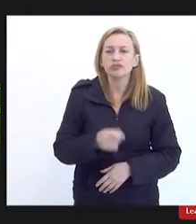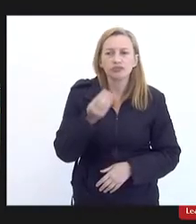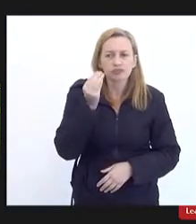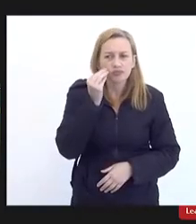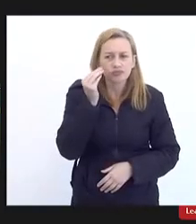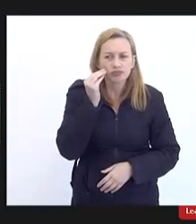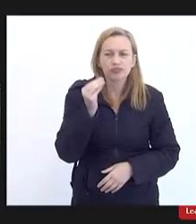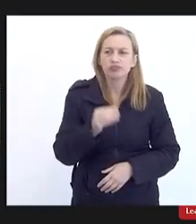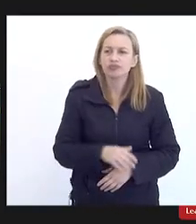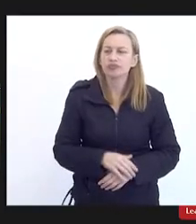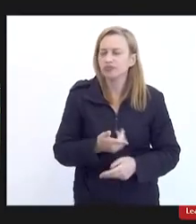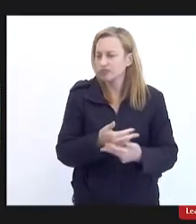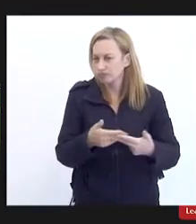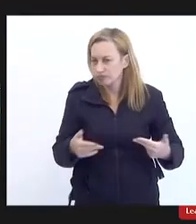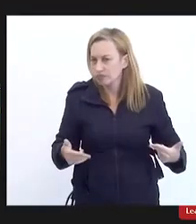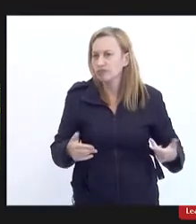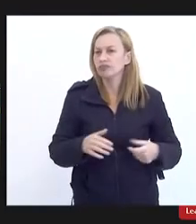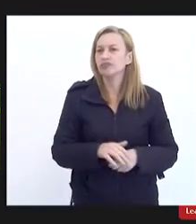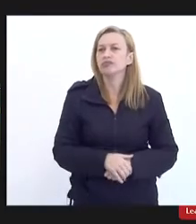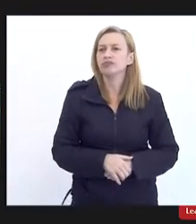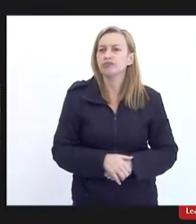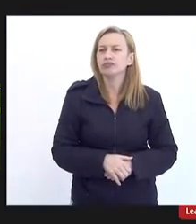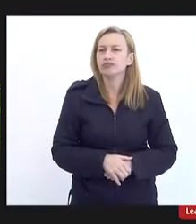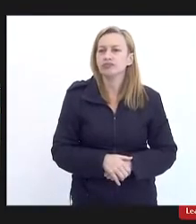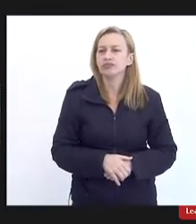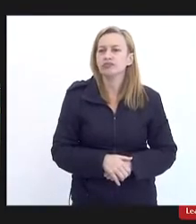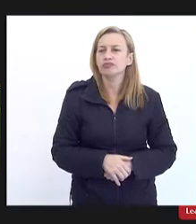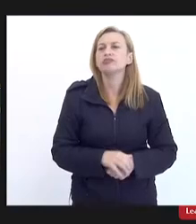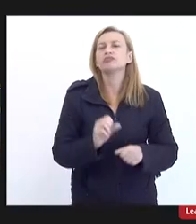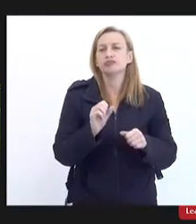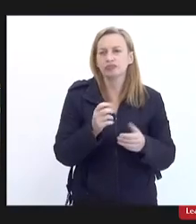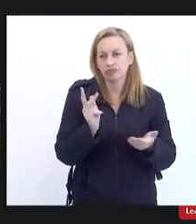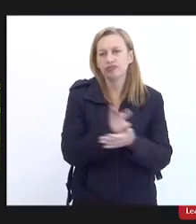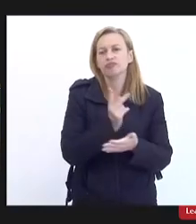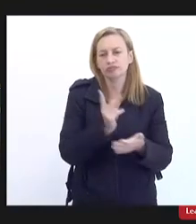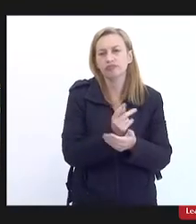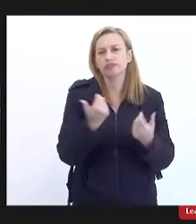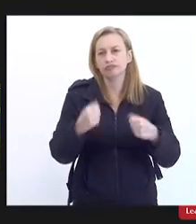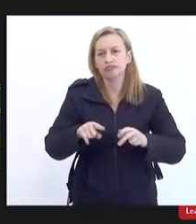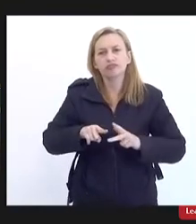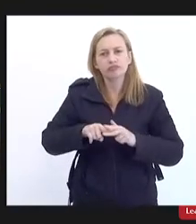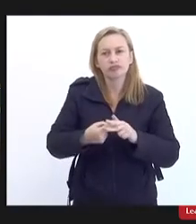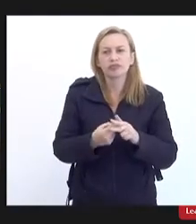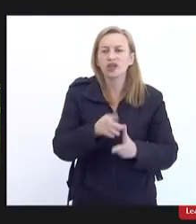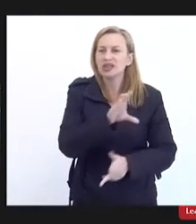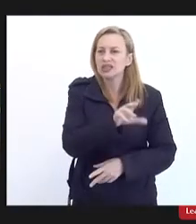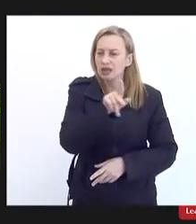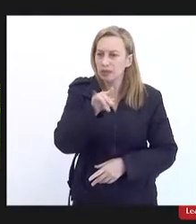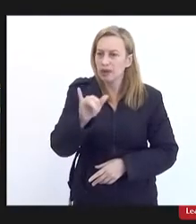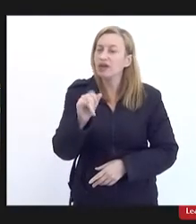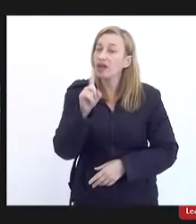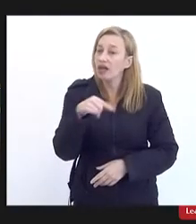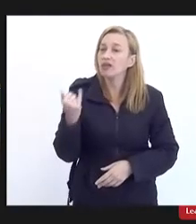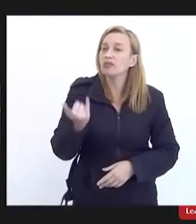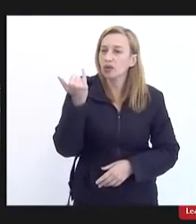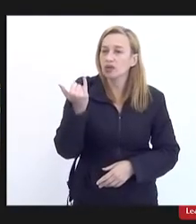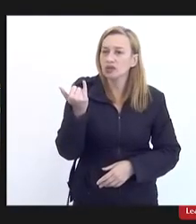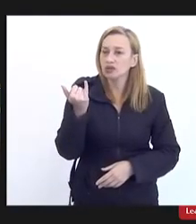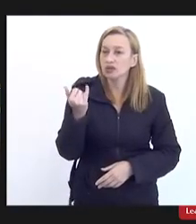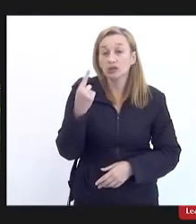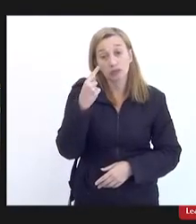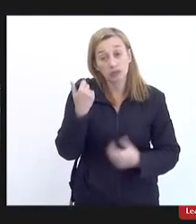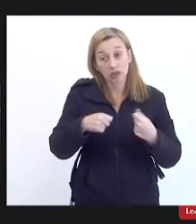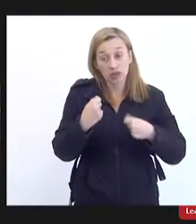ainda né porque tem muito como já foi falado aqui tem muita coisa errada uma CPI é necessária agora a gente